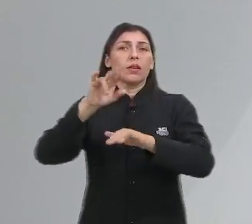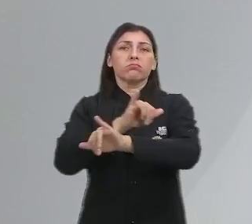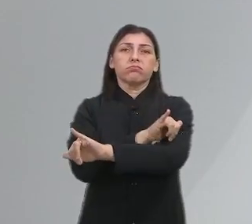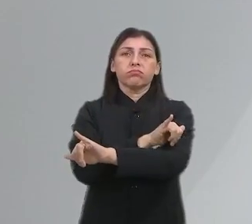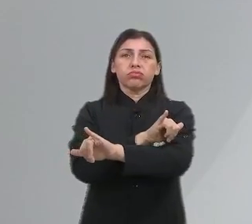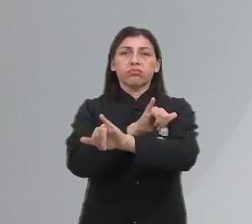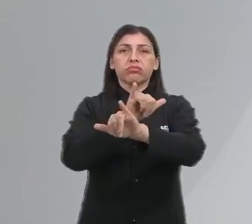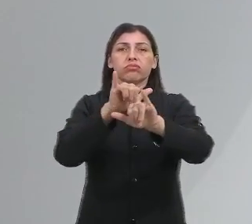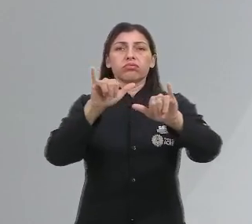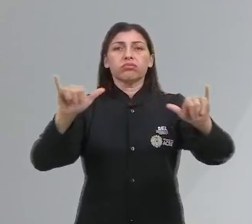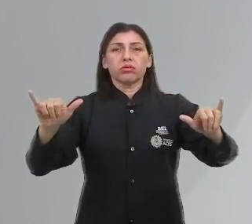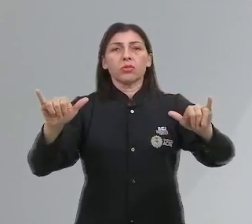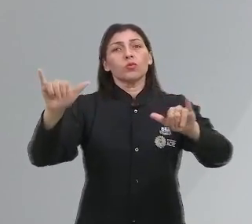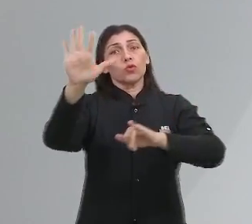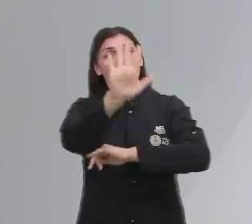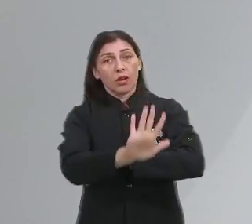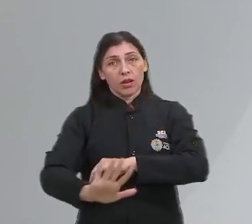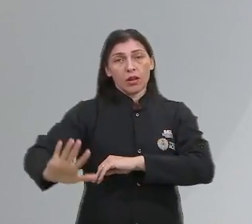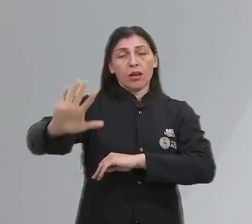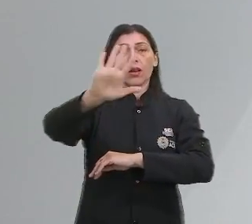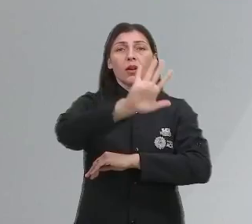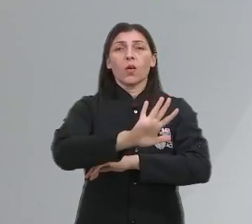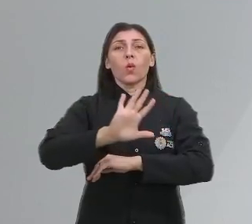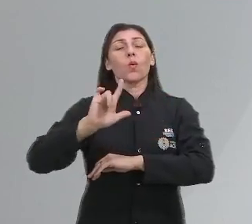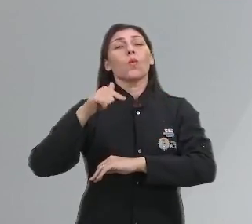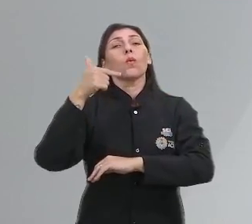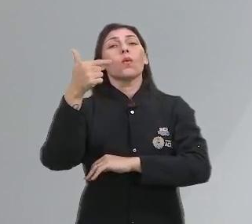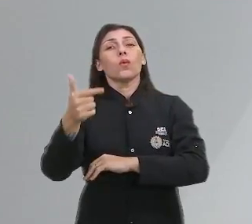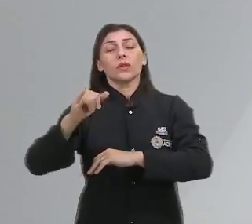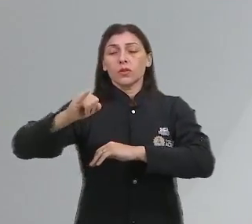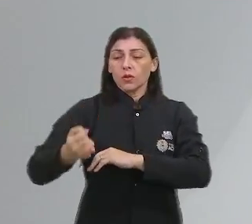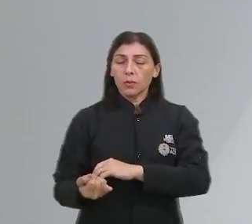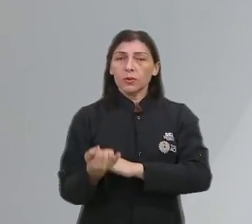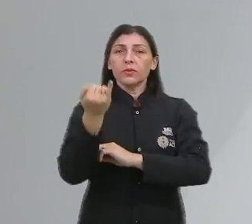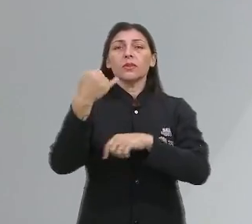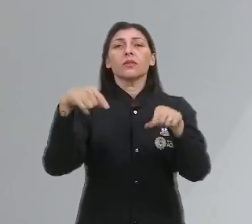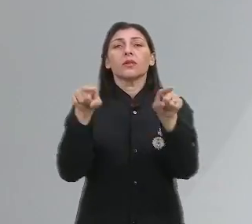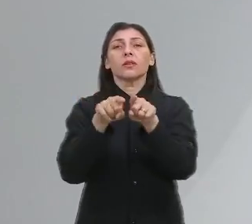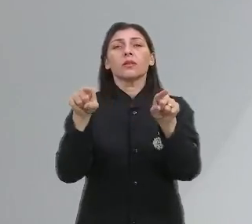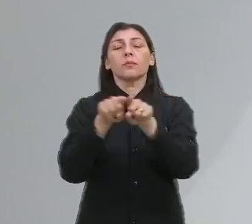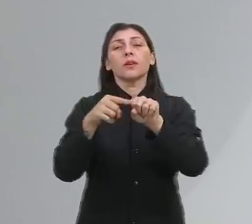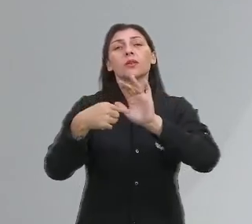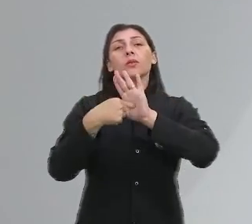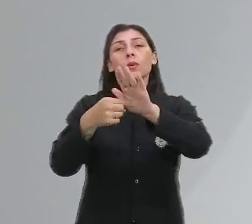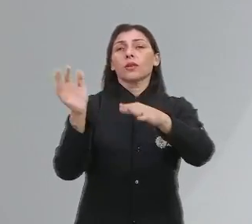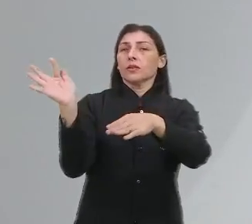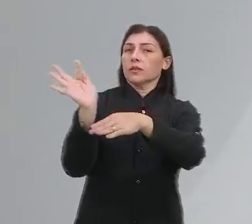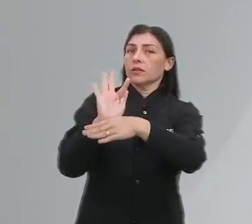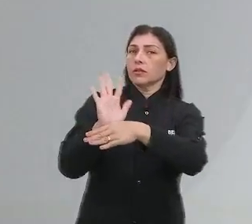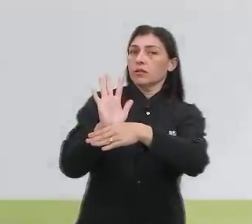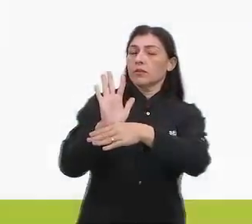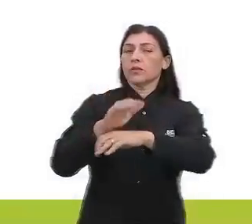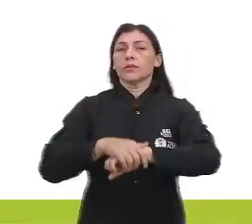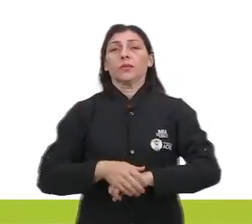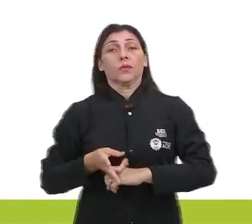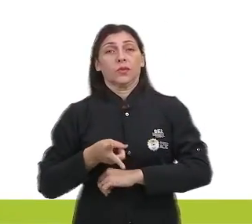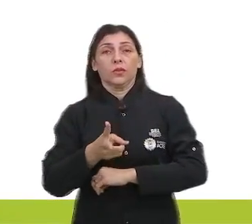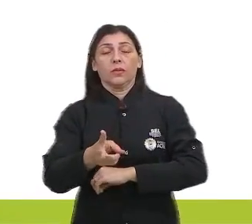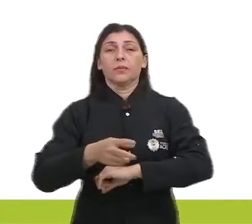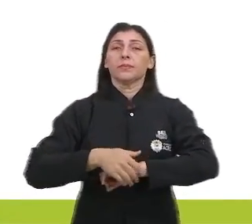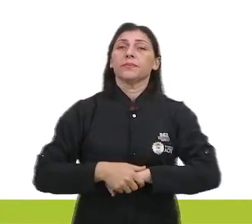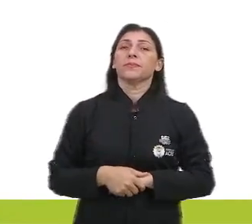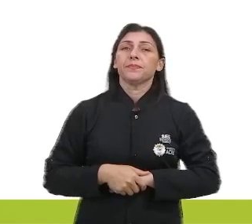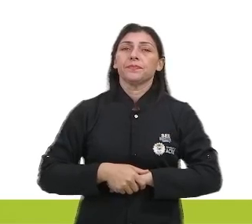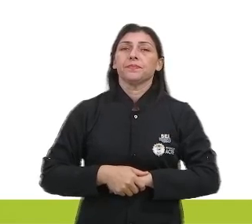descentralizadora, ou seja, com outras oportunidades de mostra cinematográfica. Continuamos.